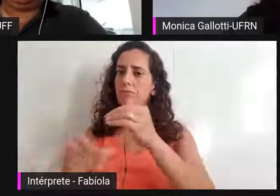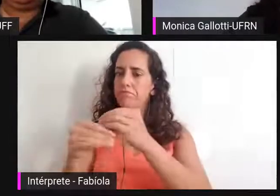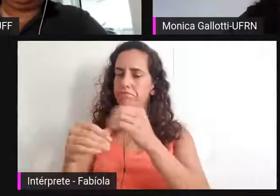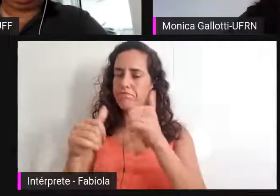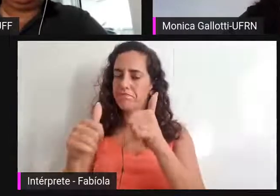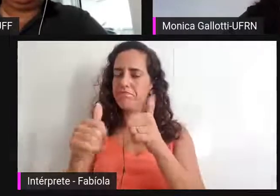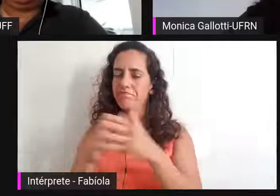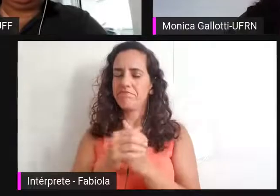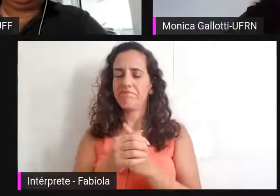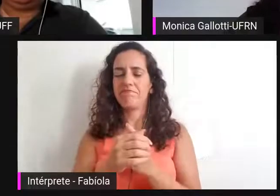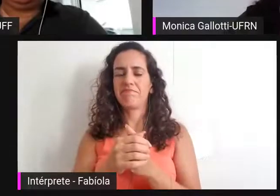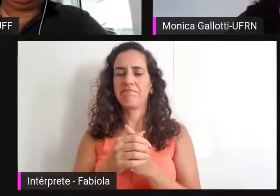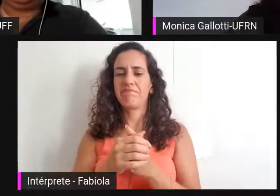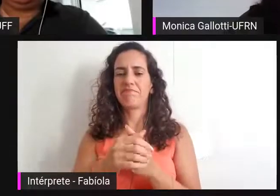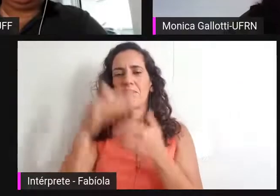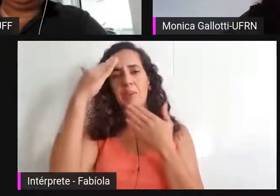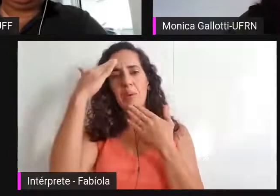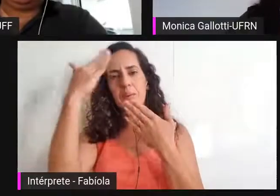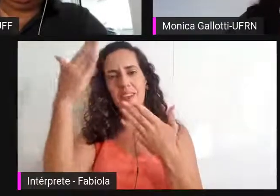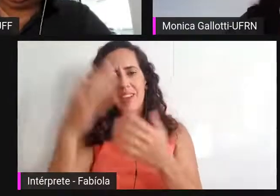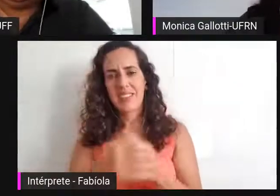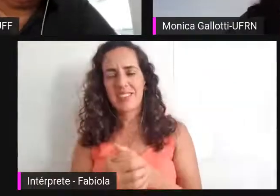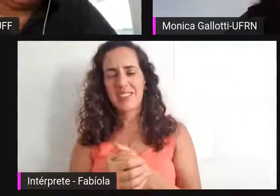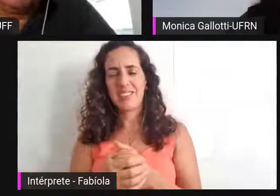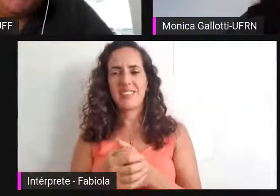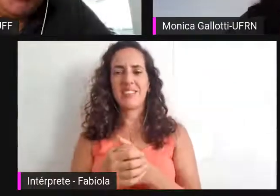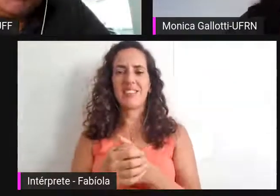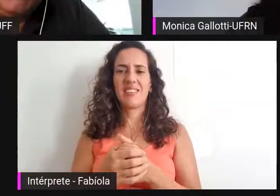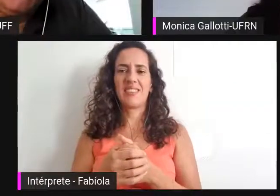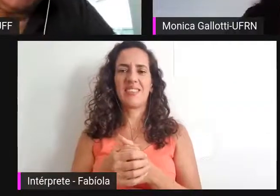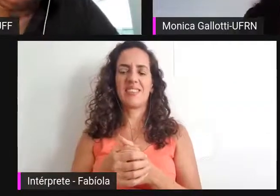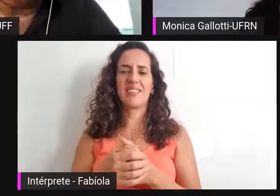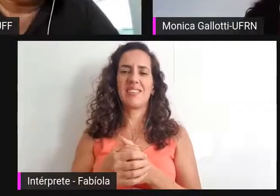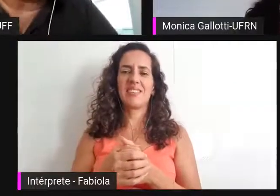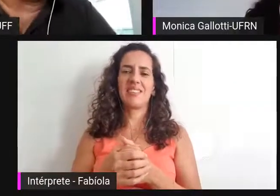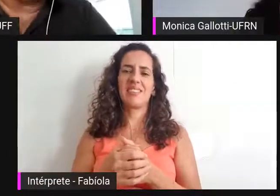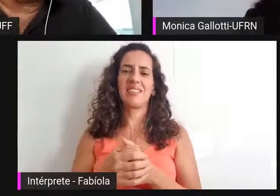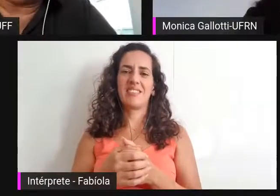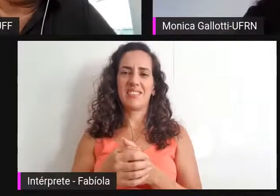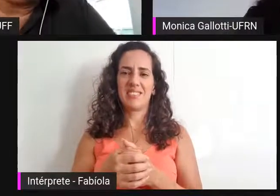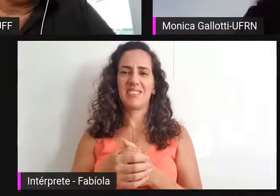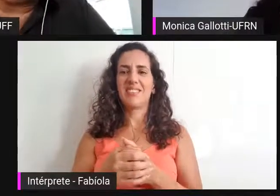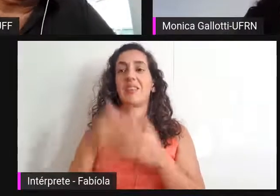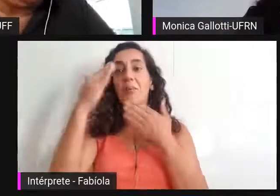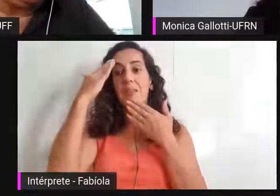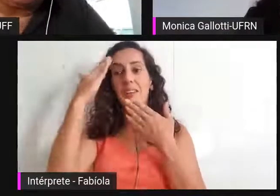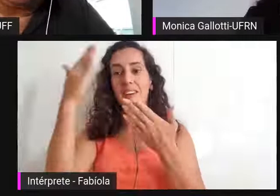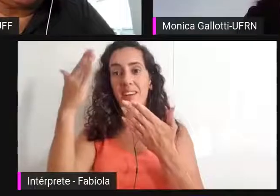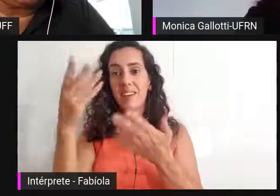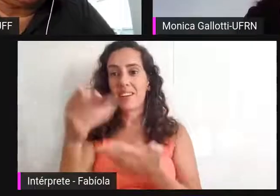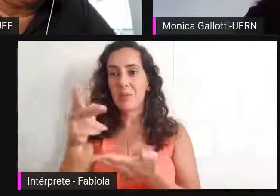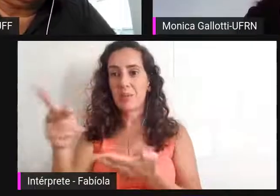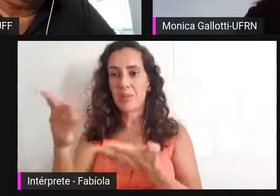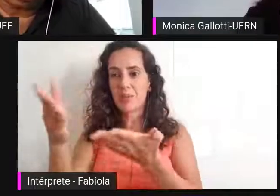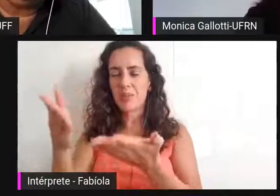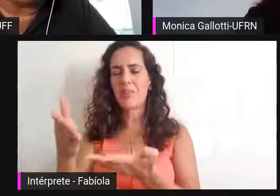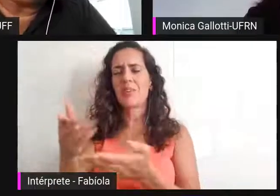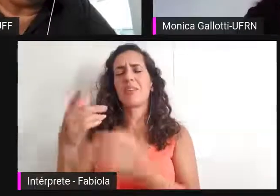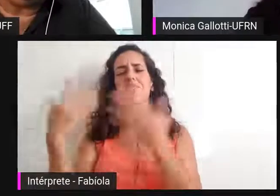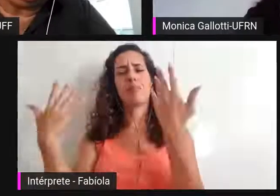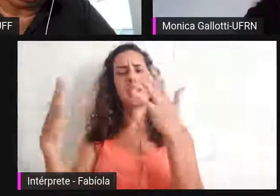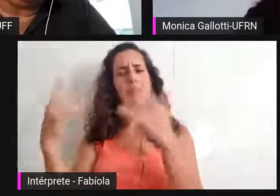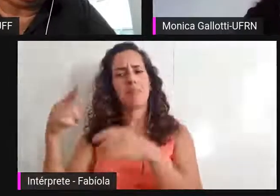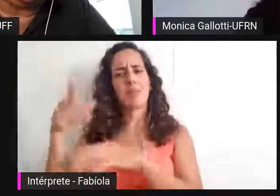isso muito obrigada professor muitíssimo obrigado professora obrigado a todos parabéns pela organização